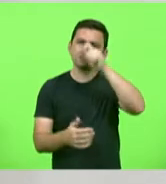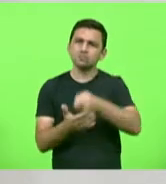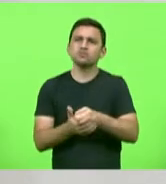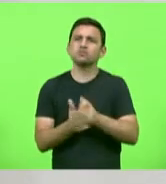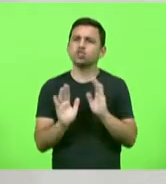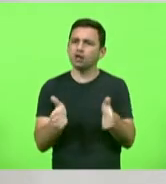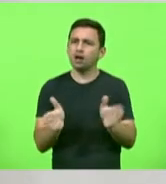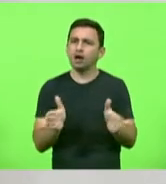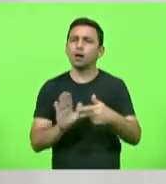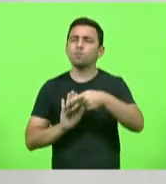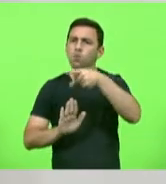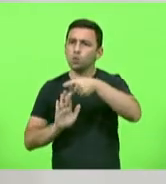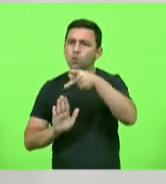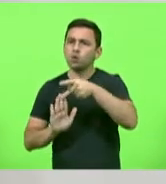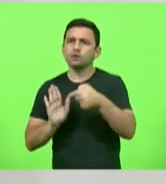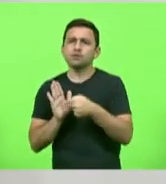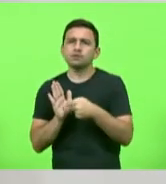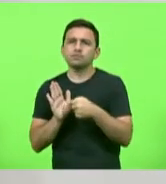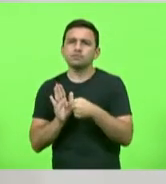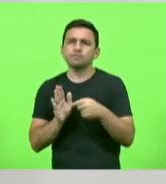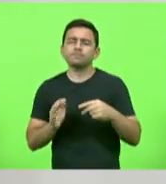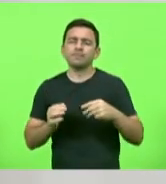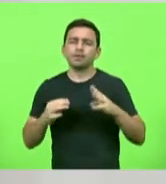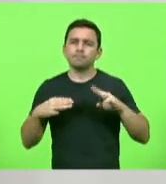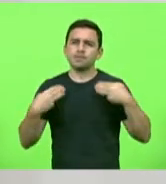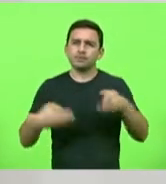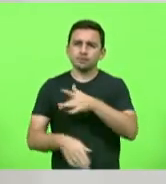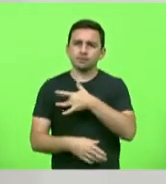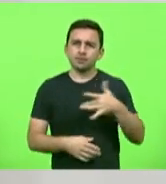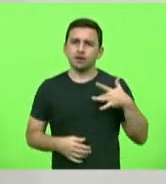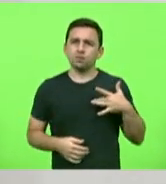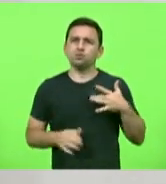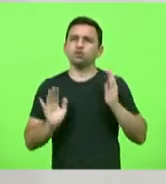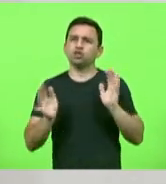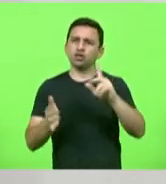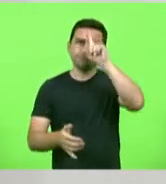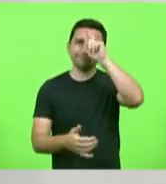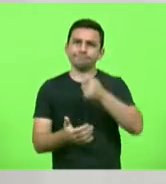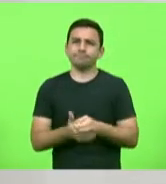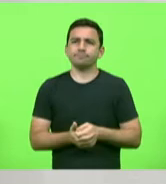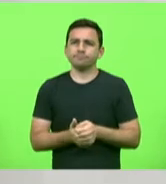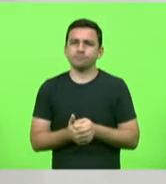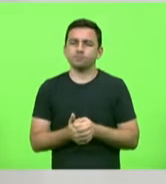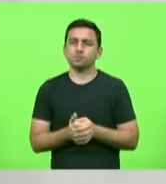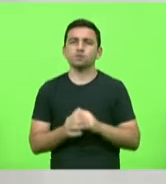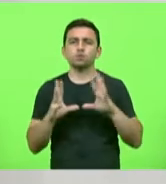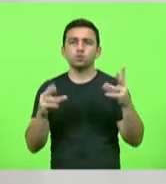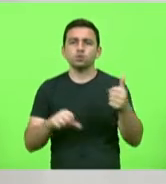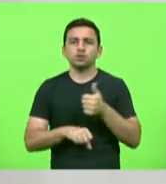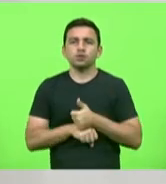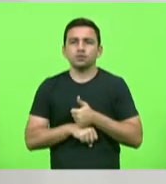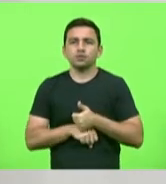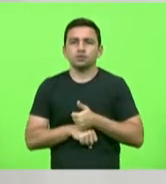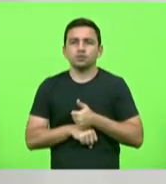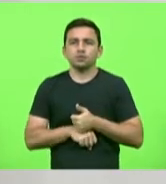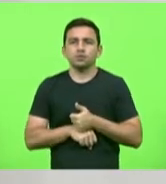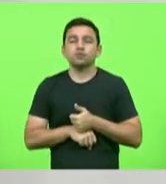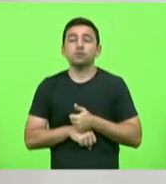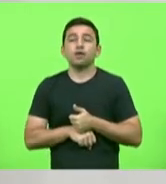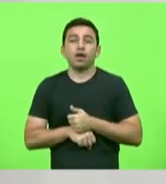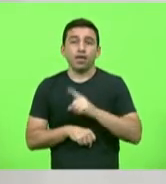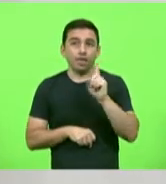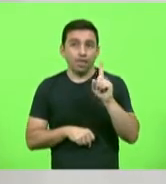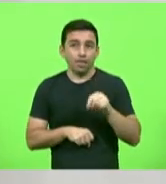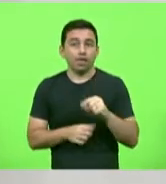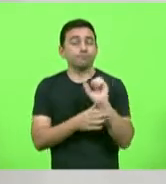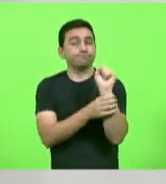já existe portaria do Ministério da Saúde determinando que os profissionais de fisioterapia que